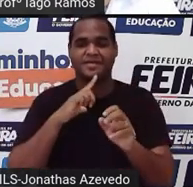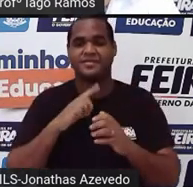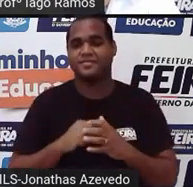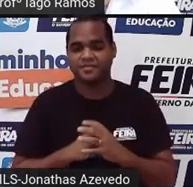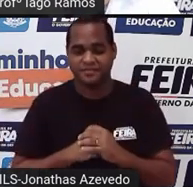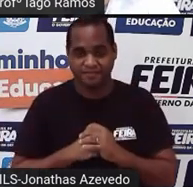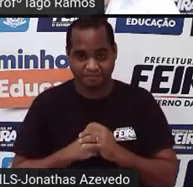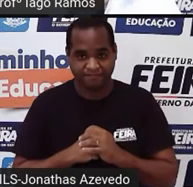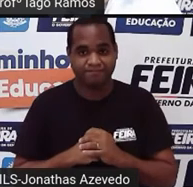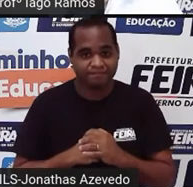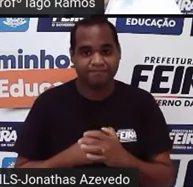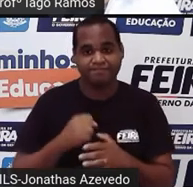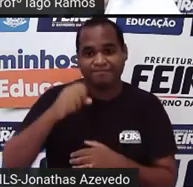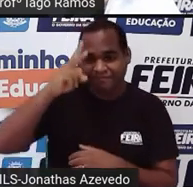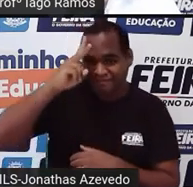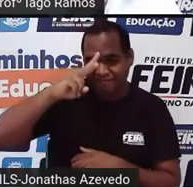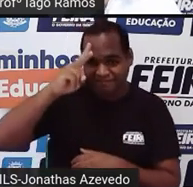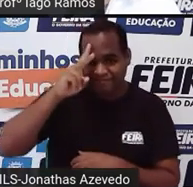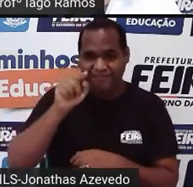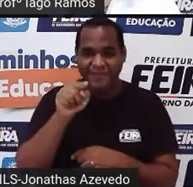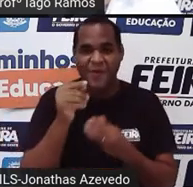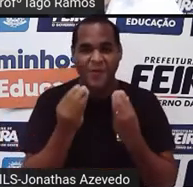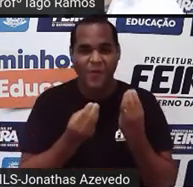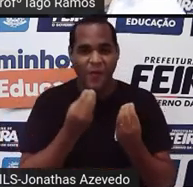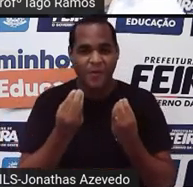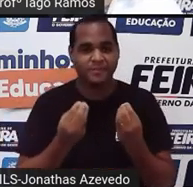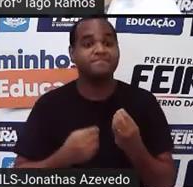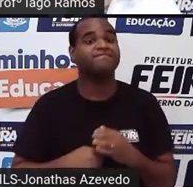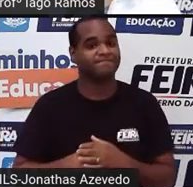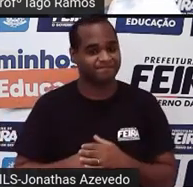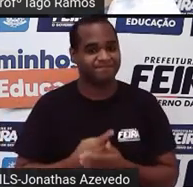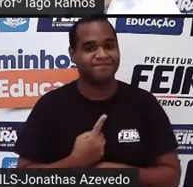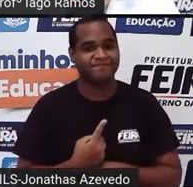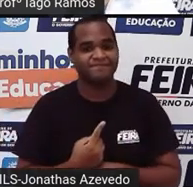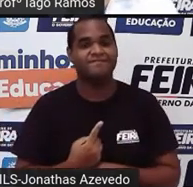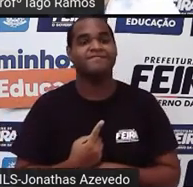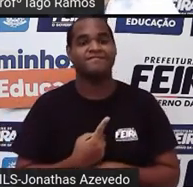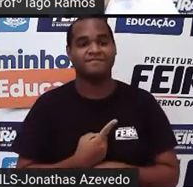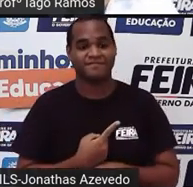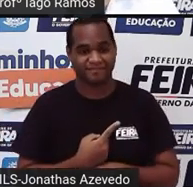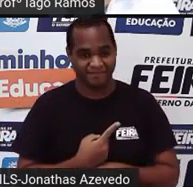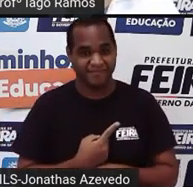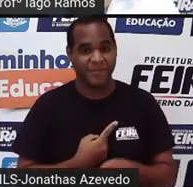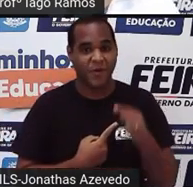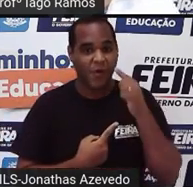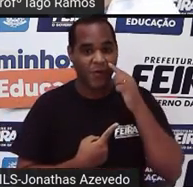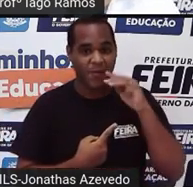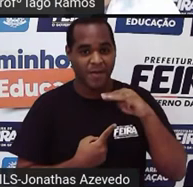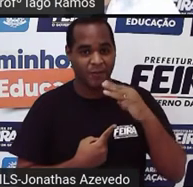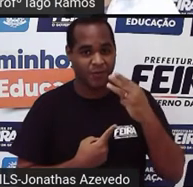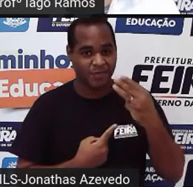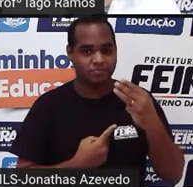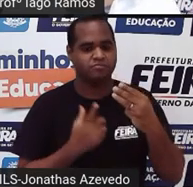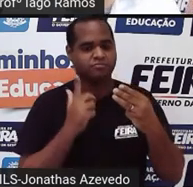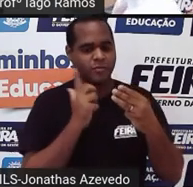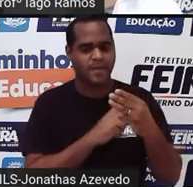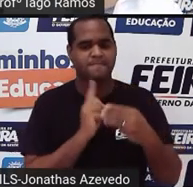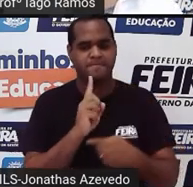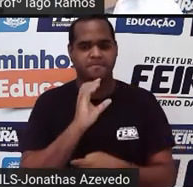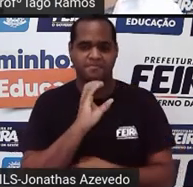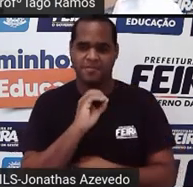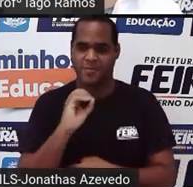lembrar que dentro de um espaço de um metro cúbico, cabem mil litros. Então, o